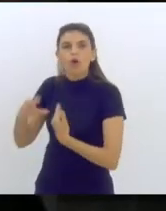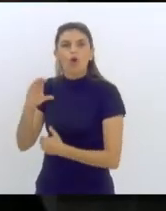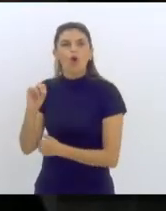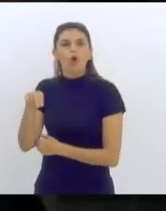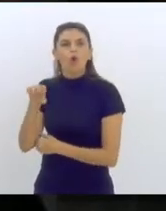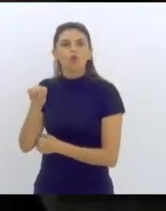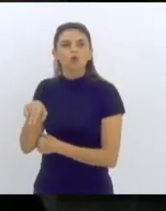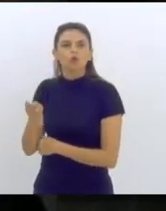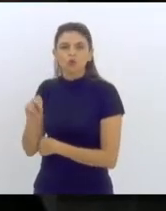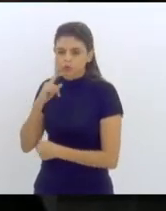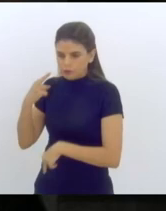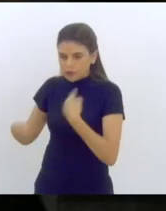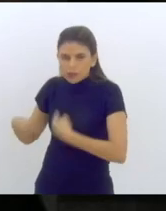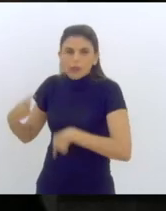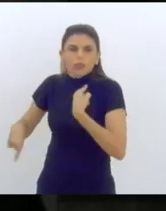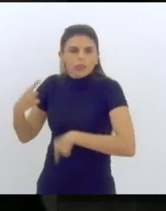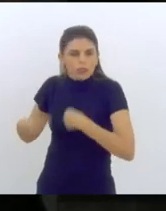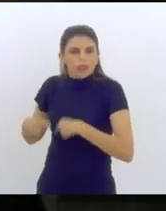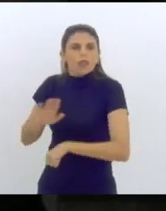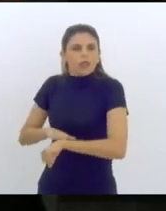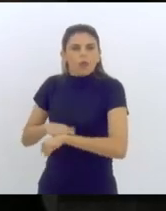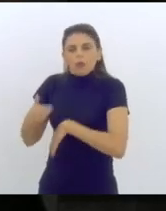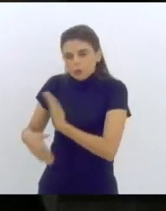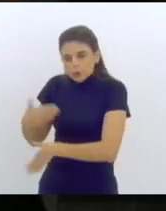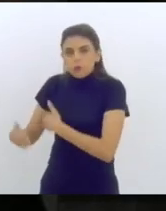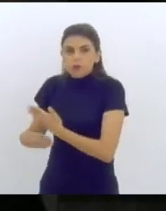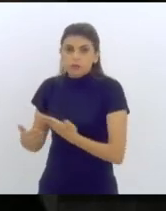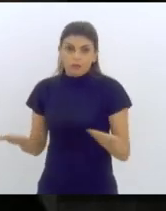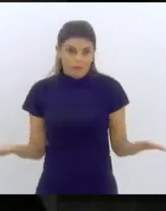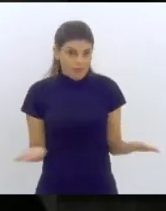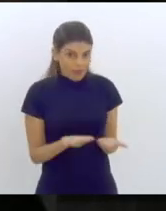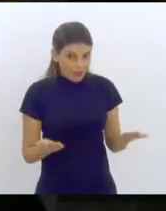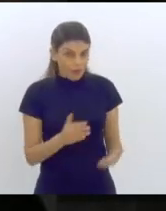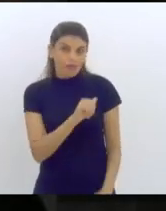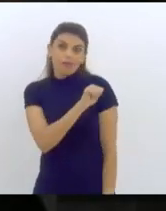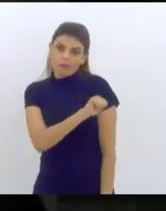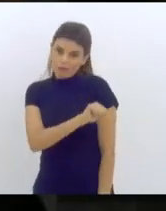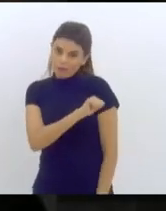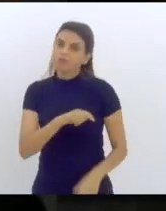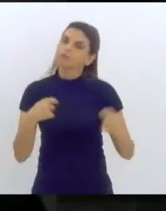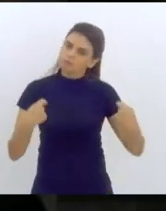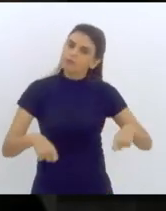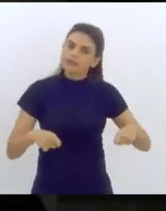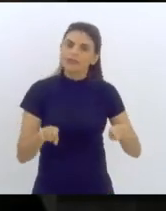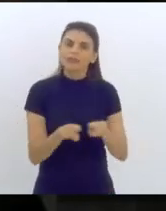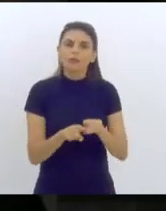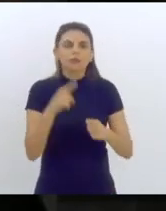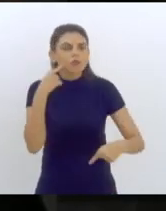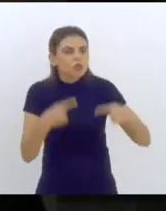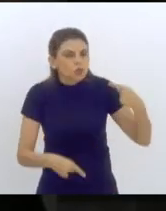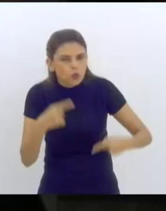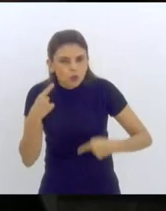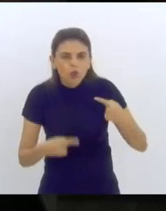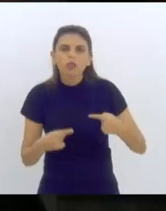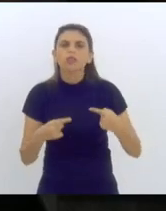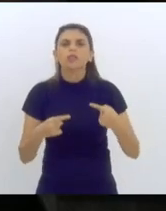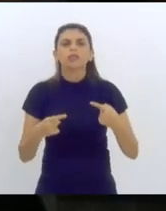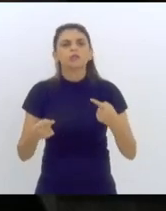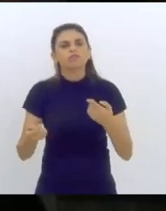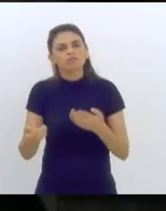das discussões. Então, também é a hora do Estado estar discutindo a questão econômica e social, reforma tributária.